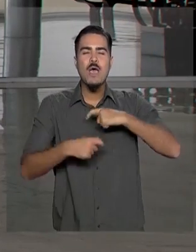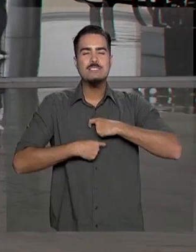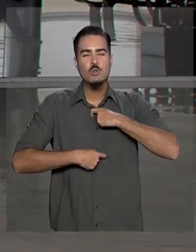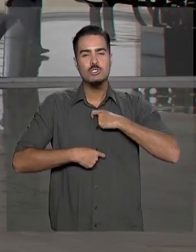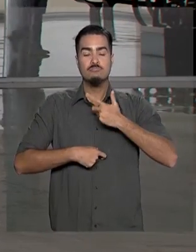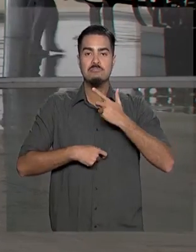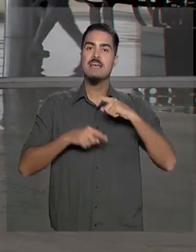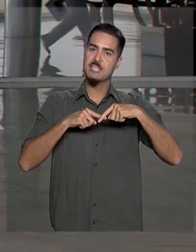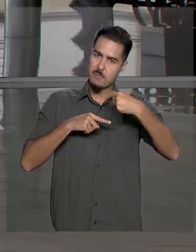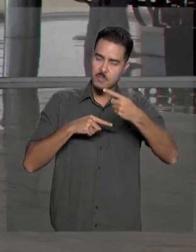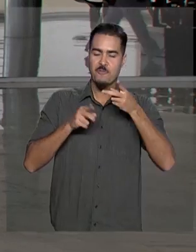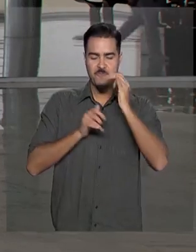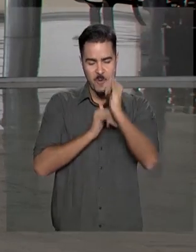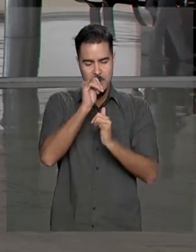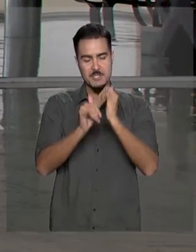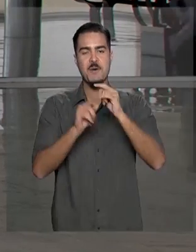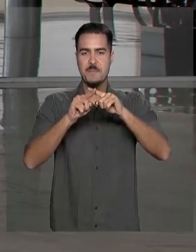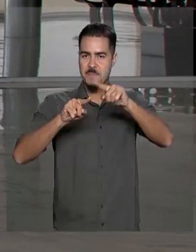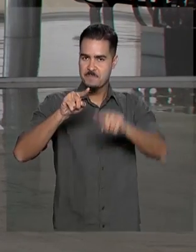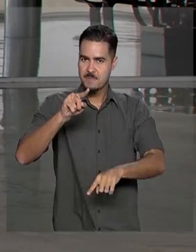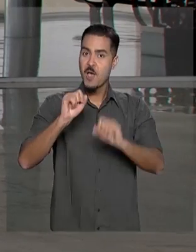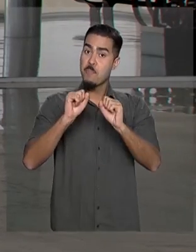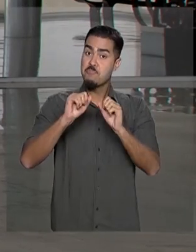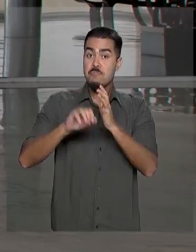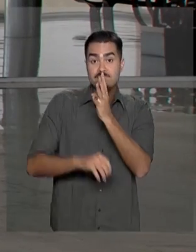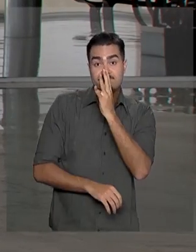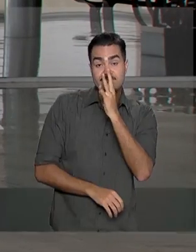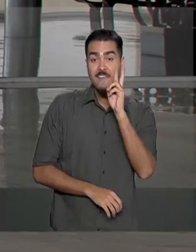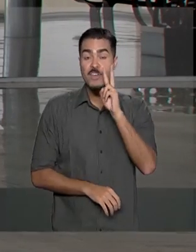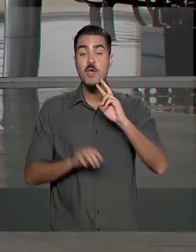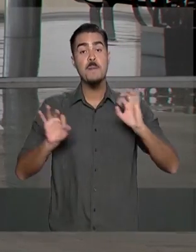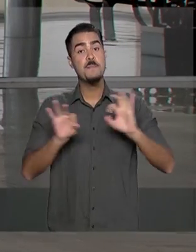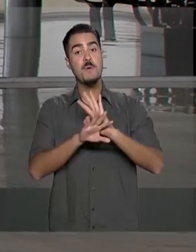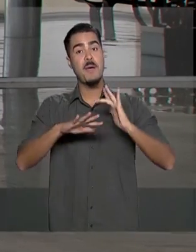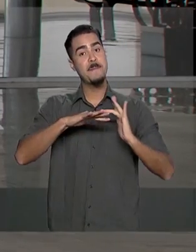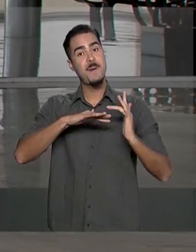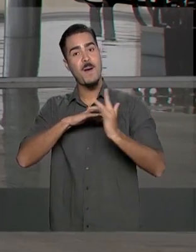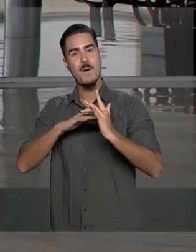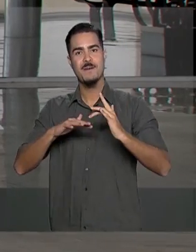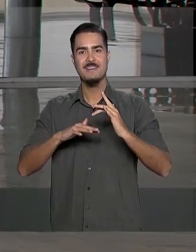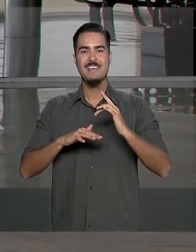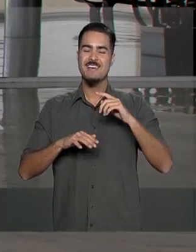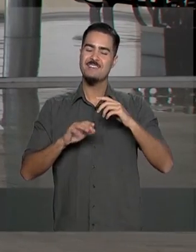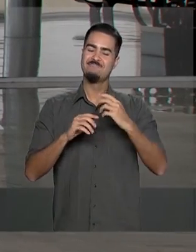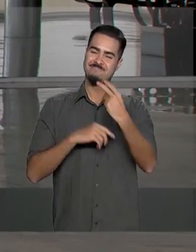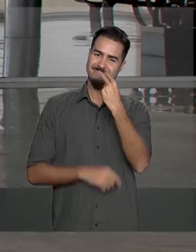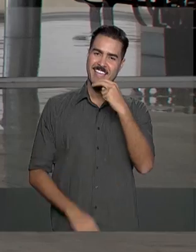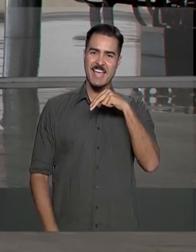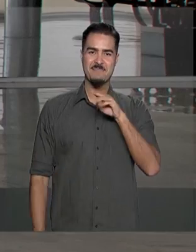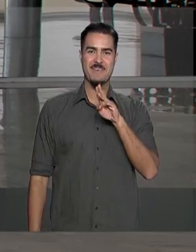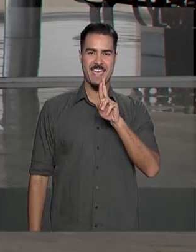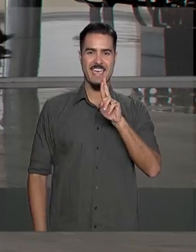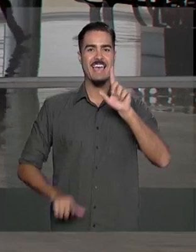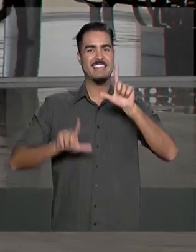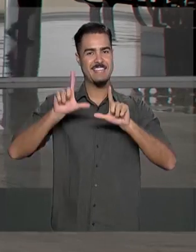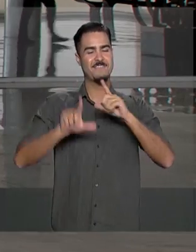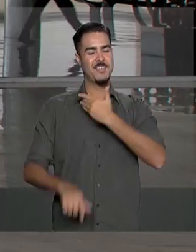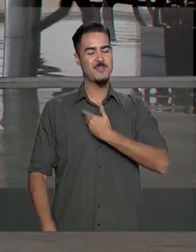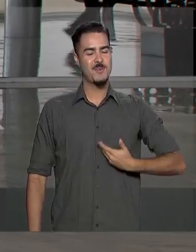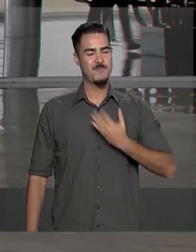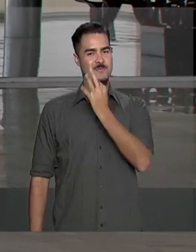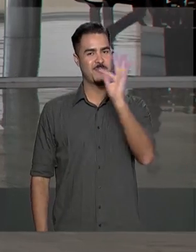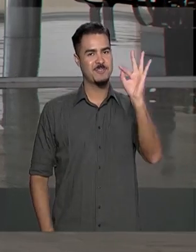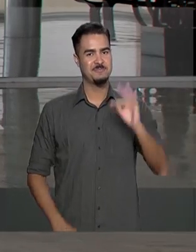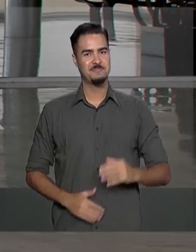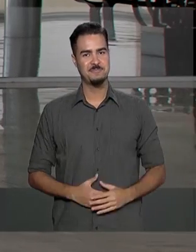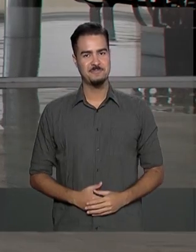voltar a qualquer momento com outras informações. Você também pode nos acompanhar nas nossas redes sociais. Fique com a gente na NBR, a TV